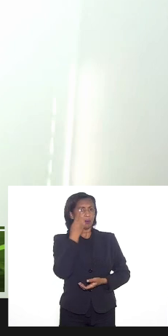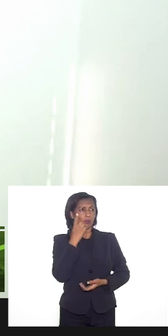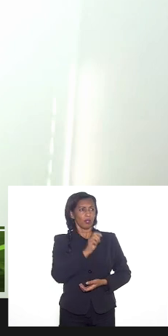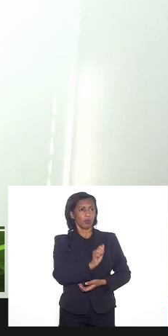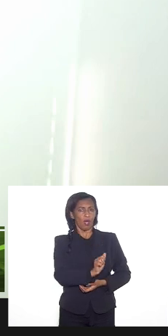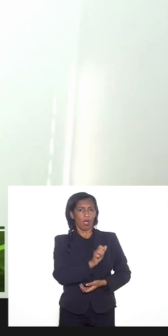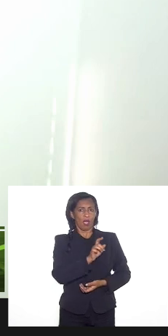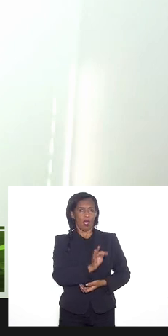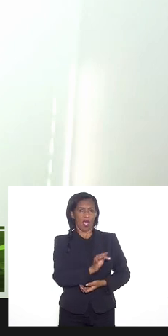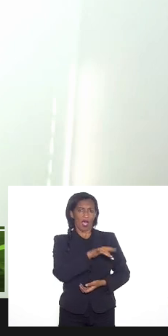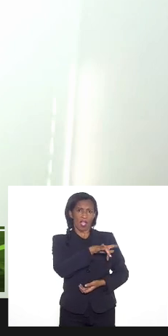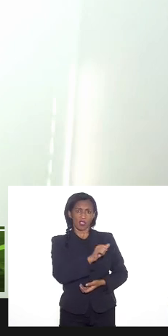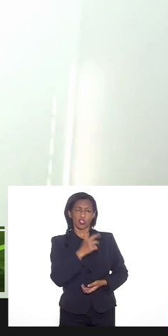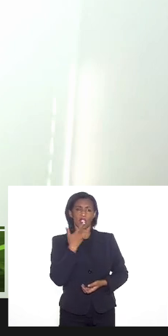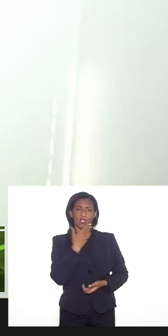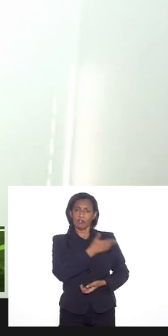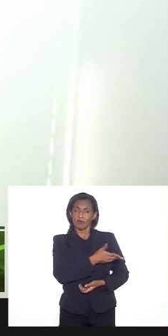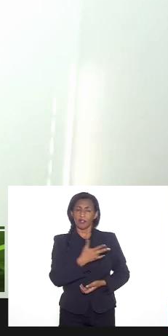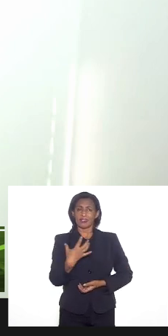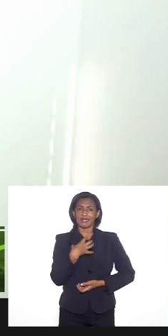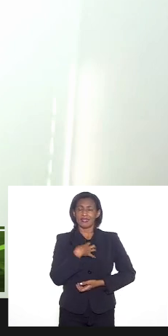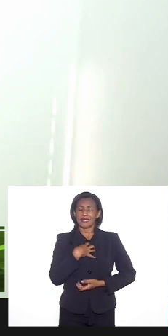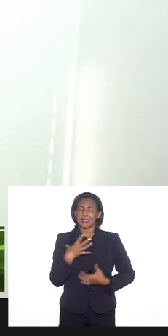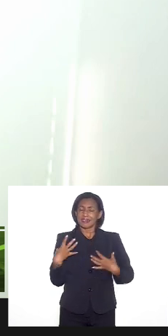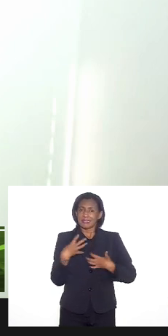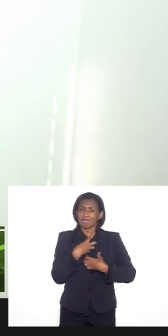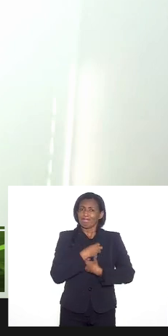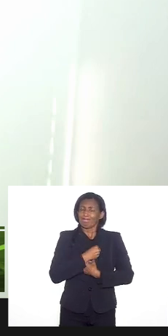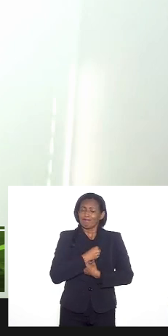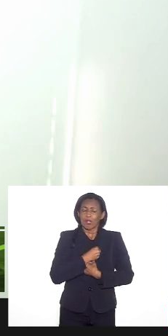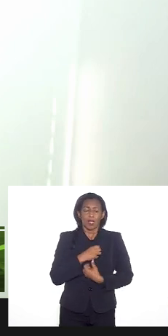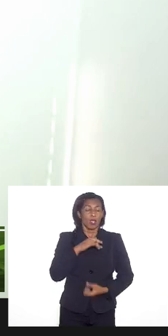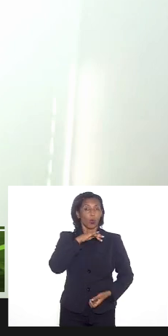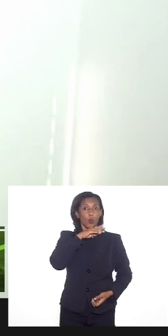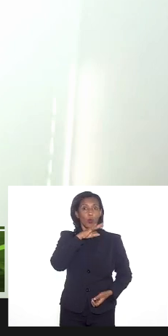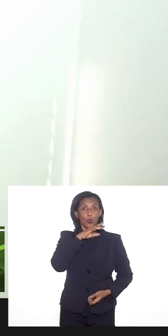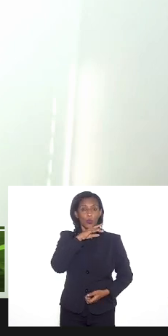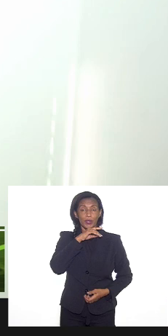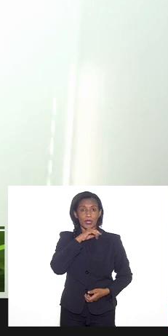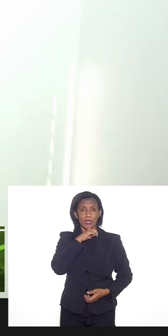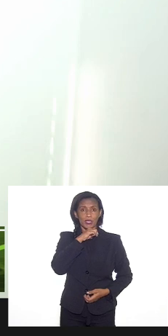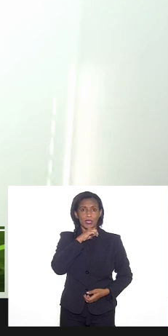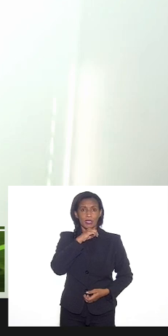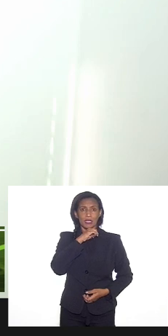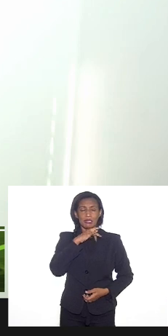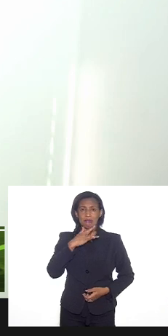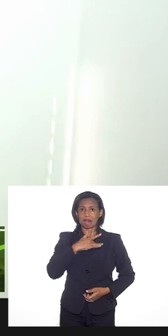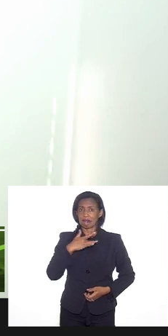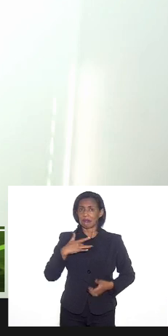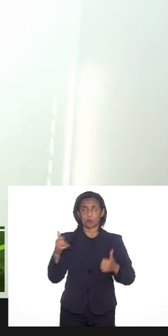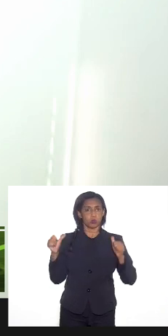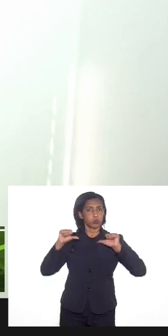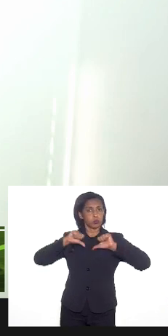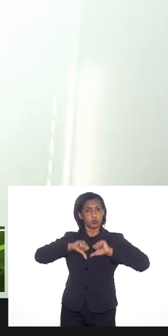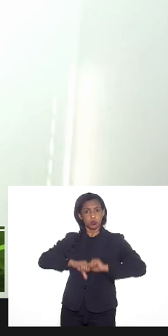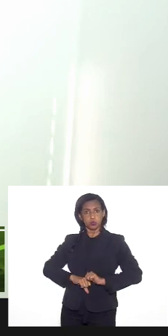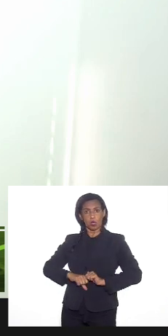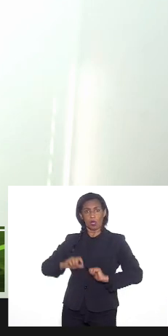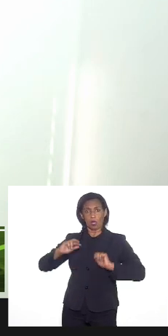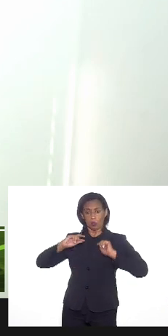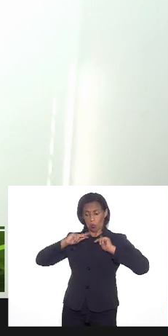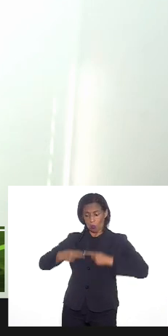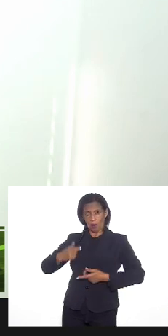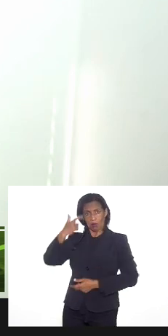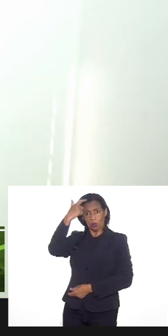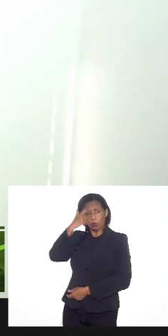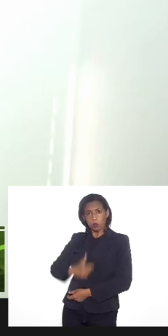oitiva nossa o sentimento de mágoa que é tão ruim é tão prejudicial para a pessoa para o ser humano